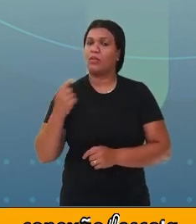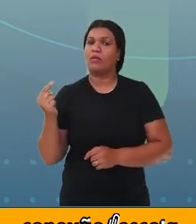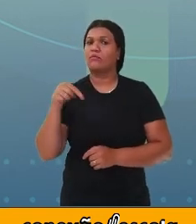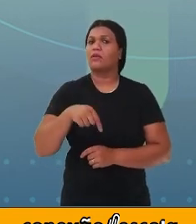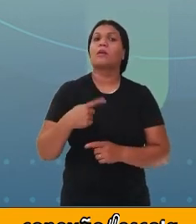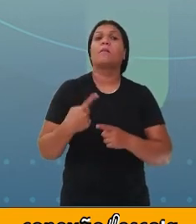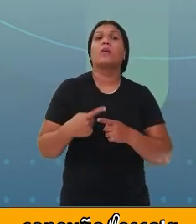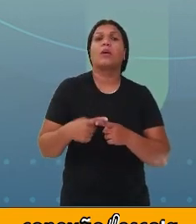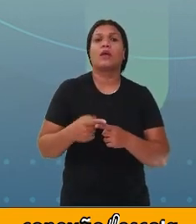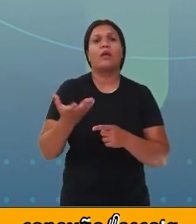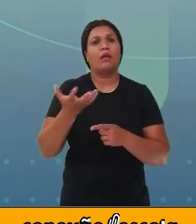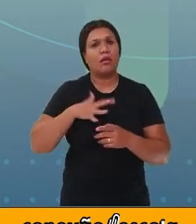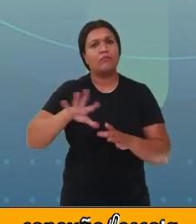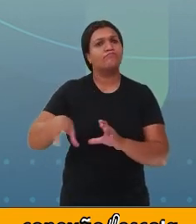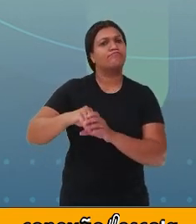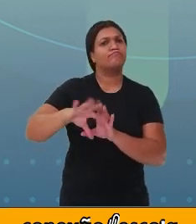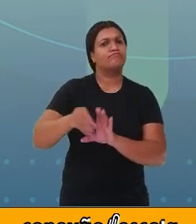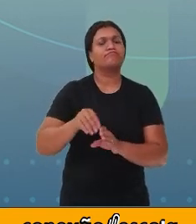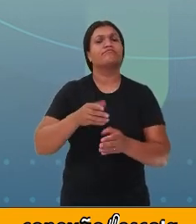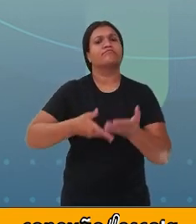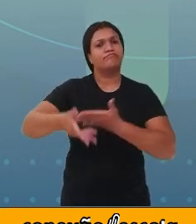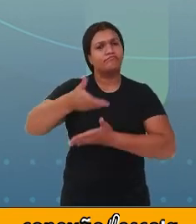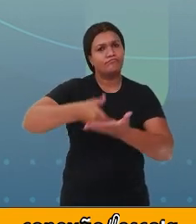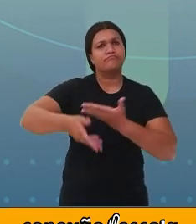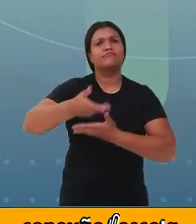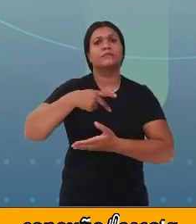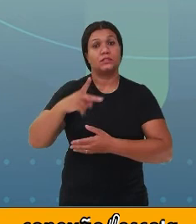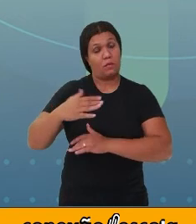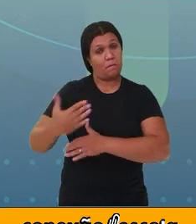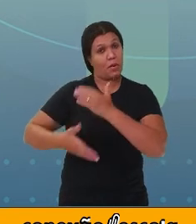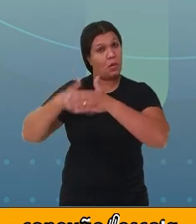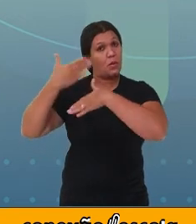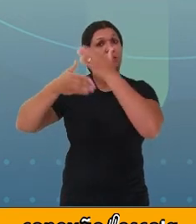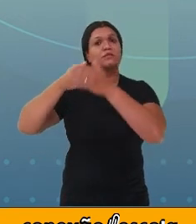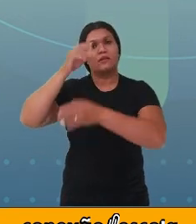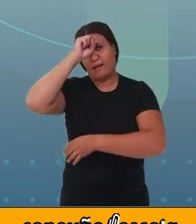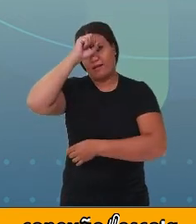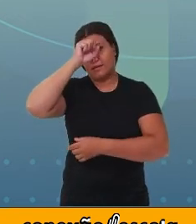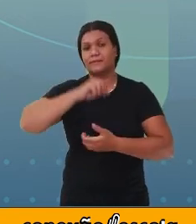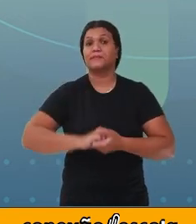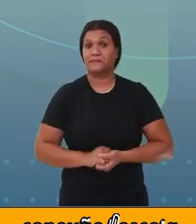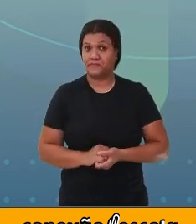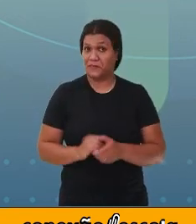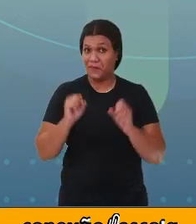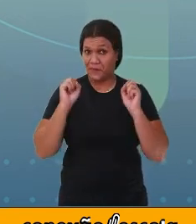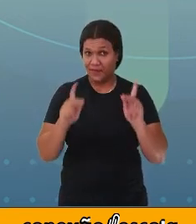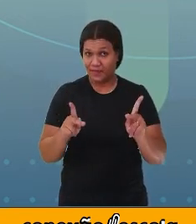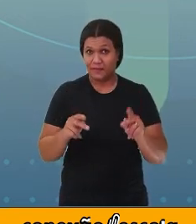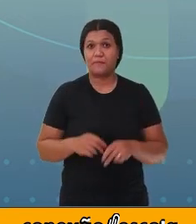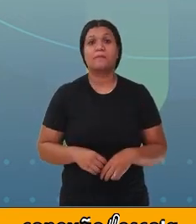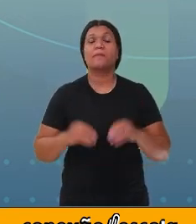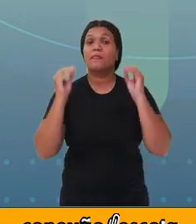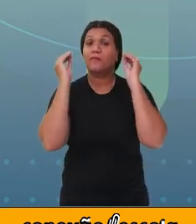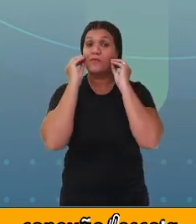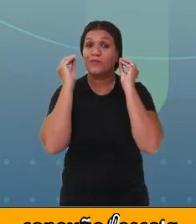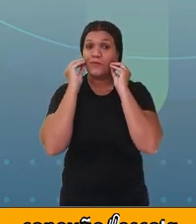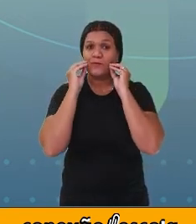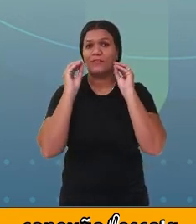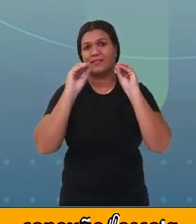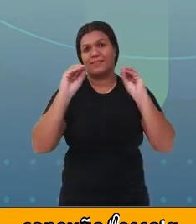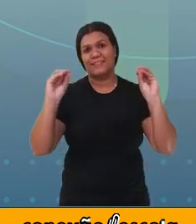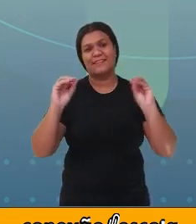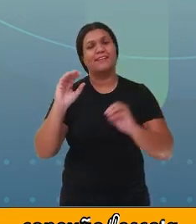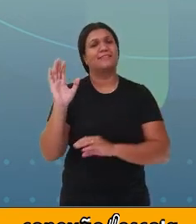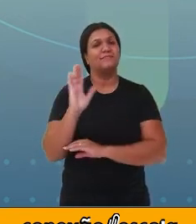aqui para contribuir com o seu processo de aprendizagem. Certo? Um beijo